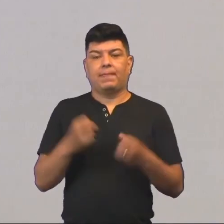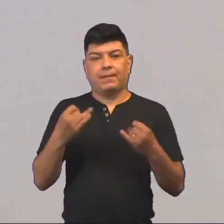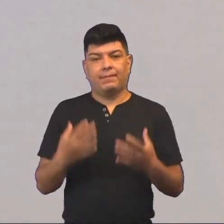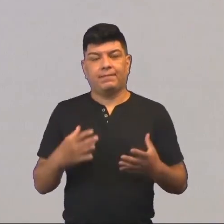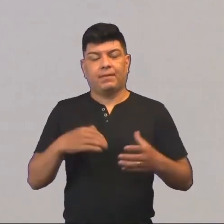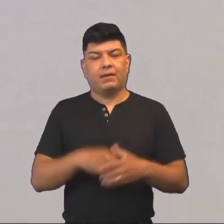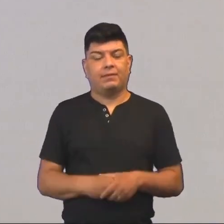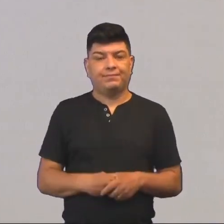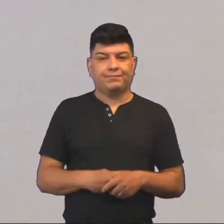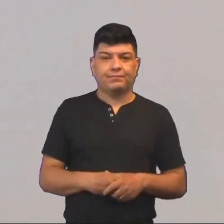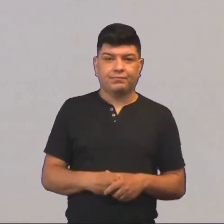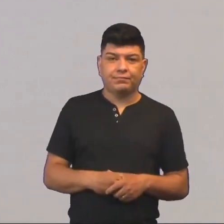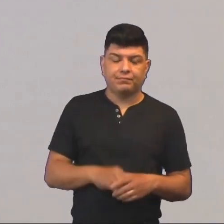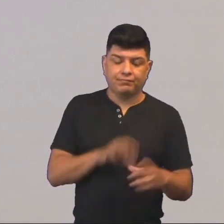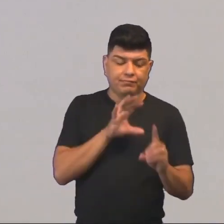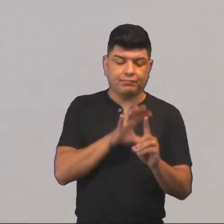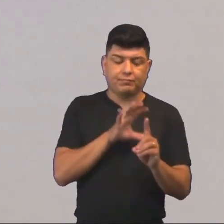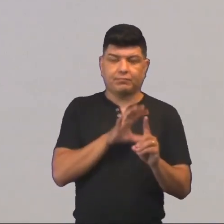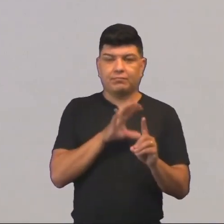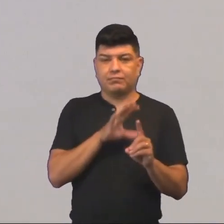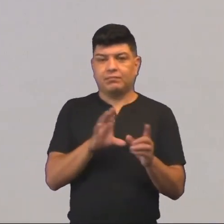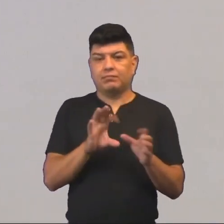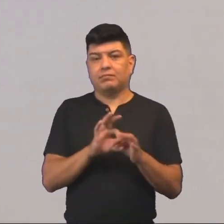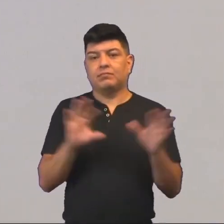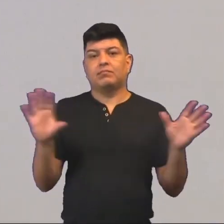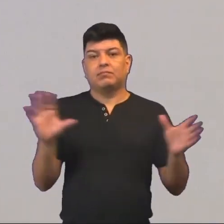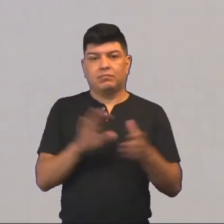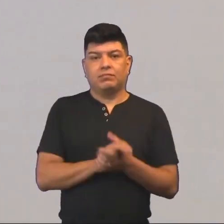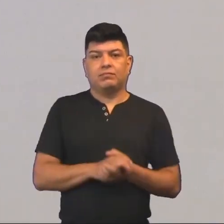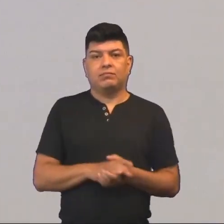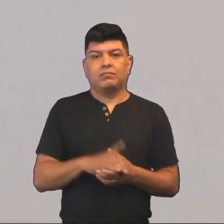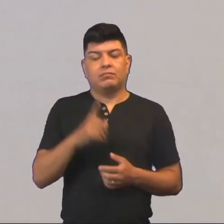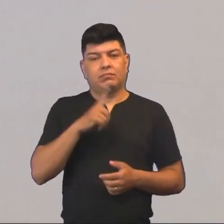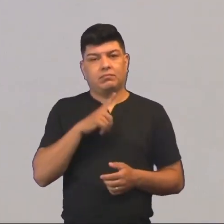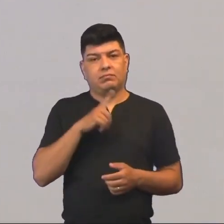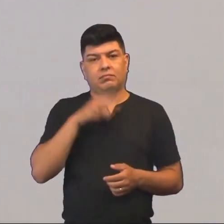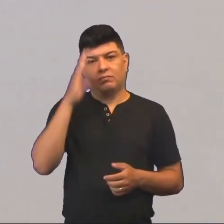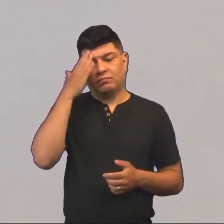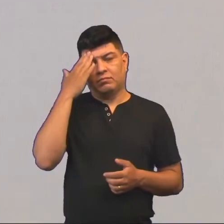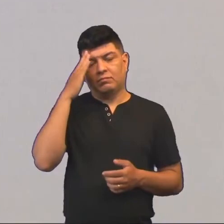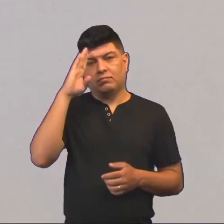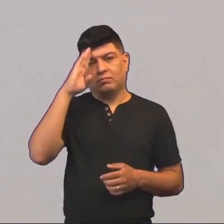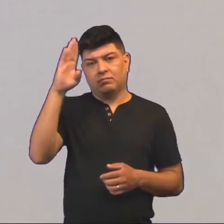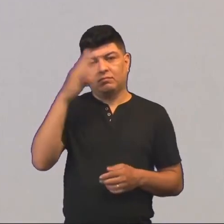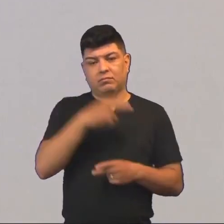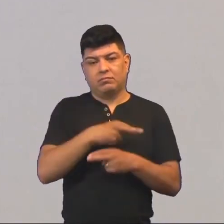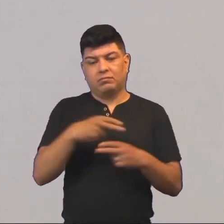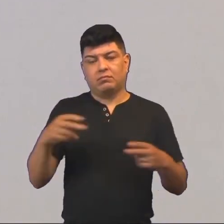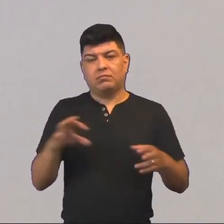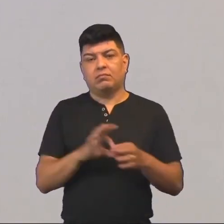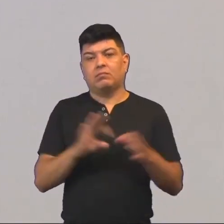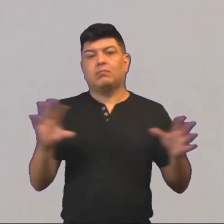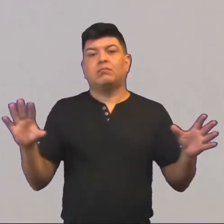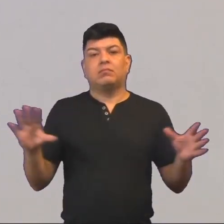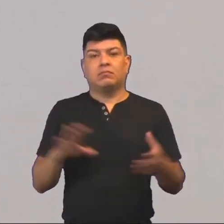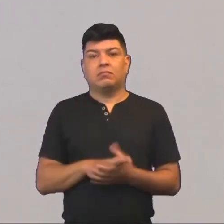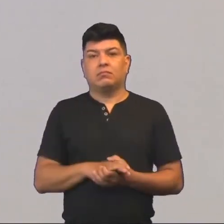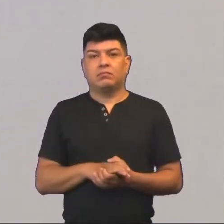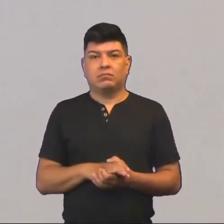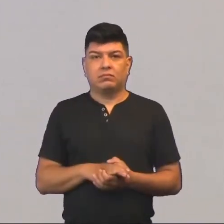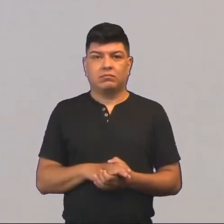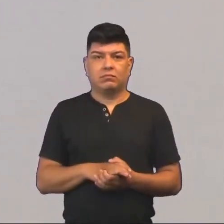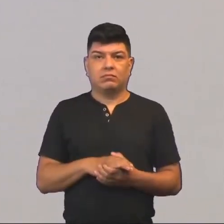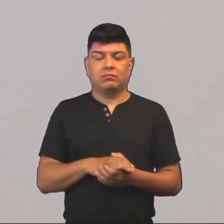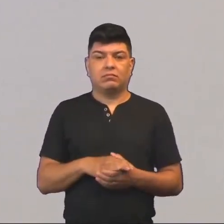fala das influências do liberalismo, a gente tem que entender que o principal produto do liberalismo na